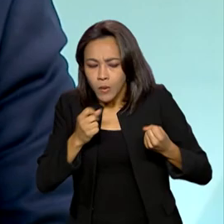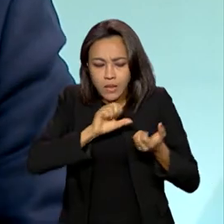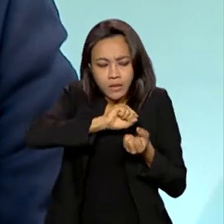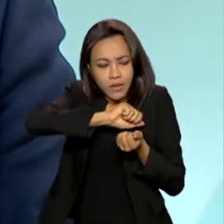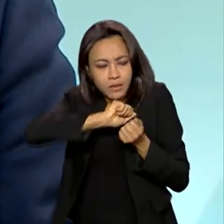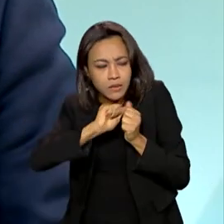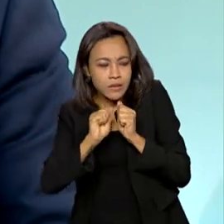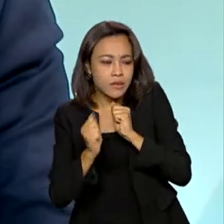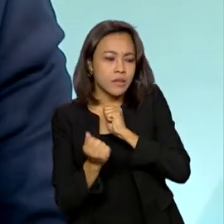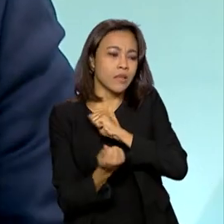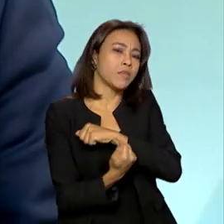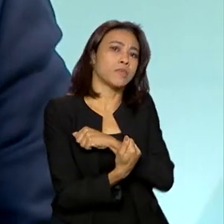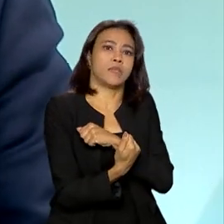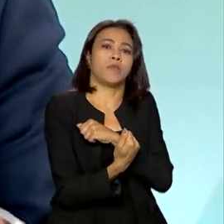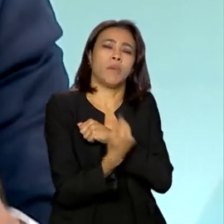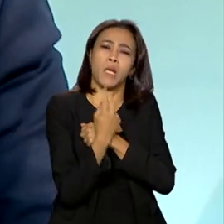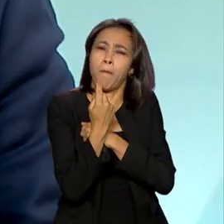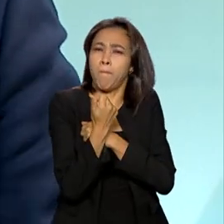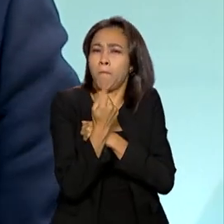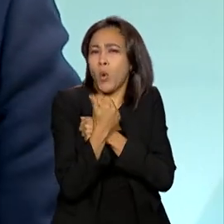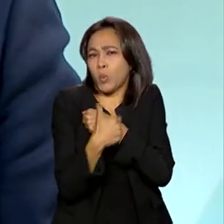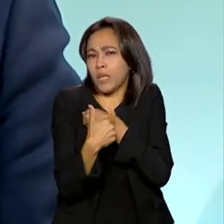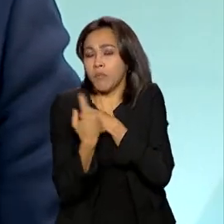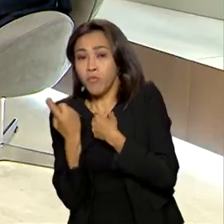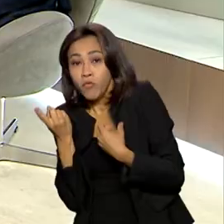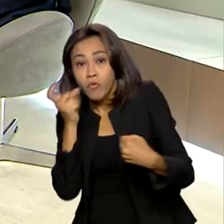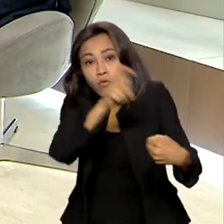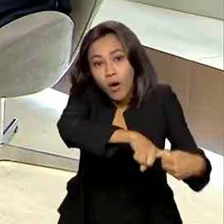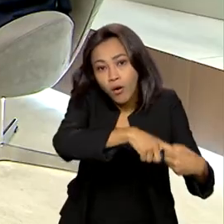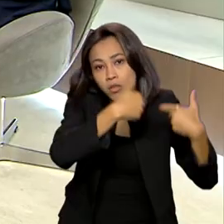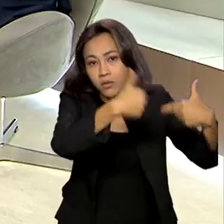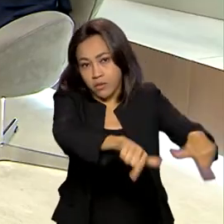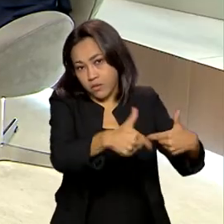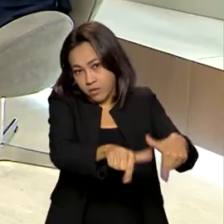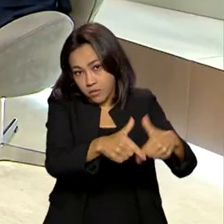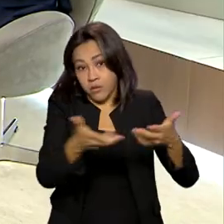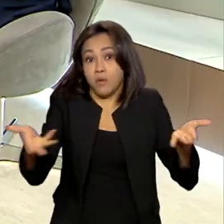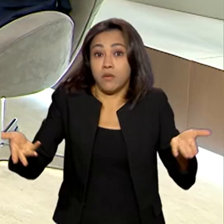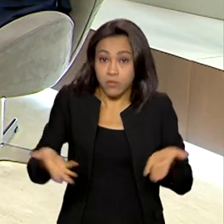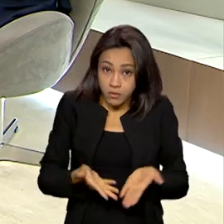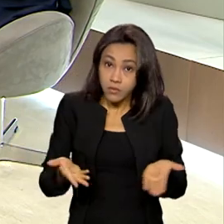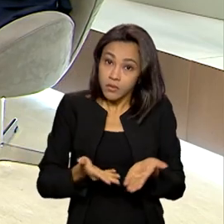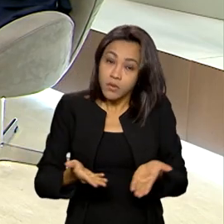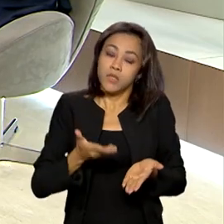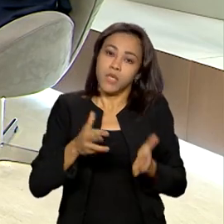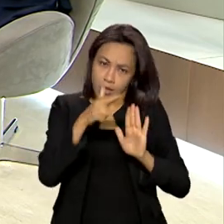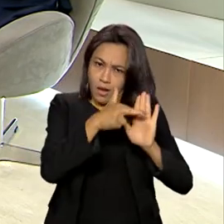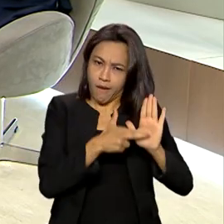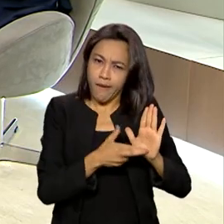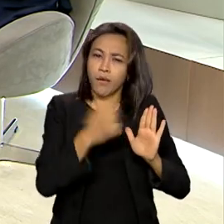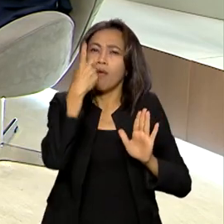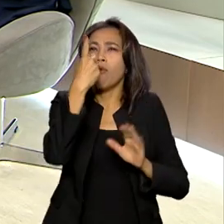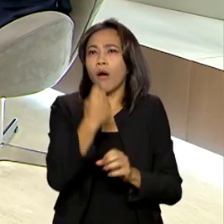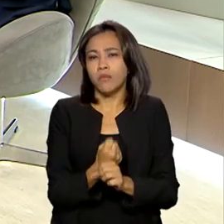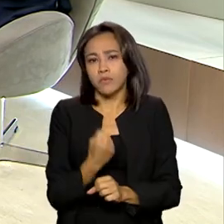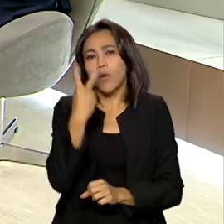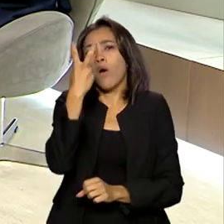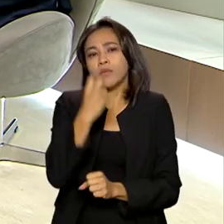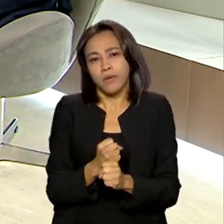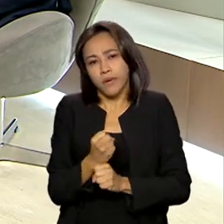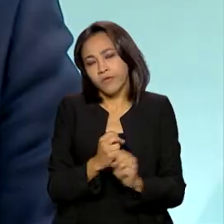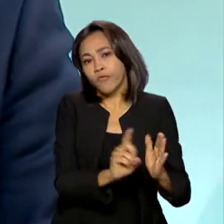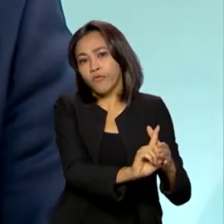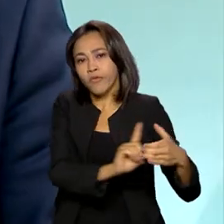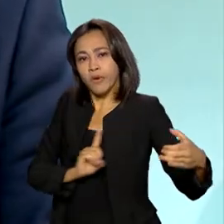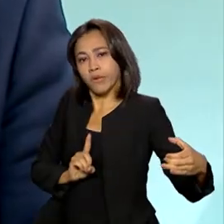física, para que em muito pouco tempo ele retorne ao mercado de trabalho. Hoje, via de regra, uma pessoa, às vezes, fica um ano, dois anos fora do